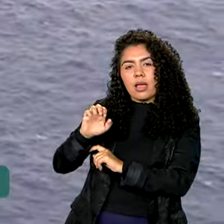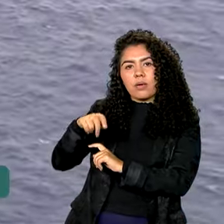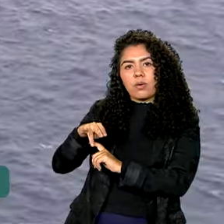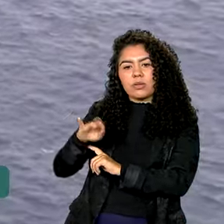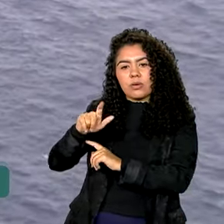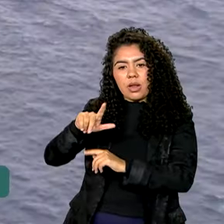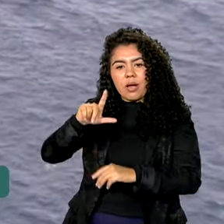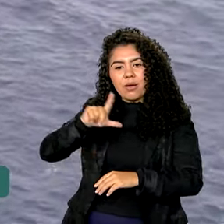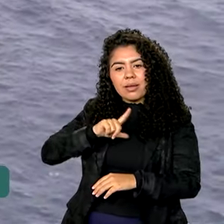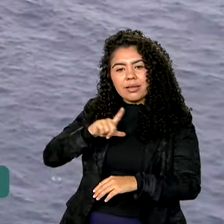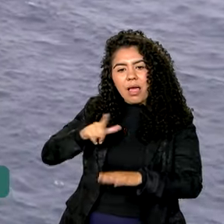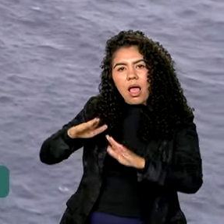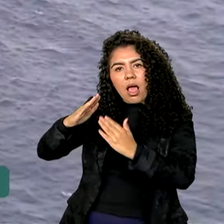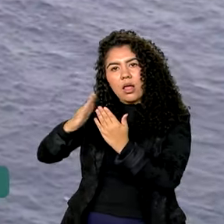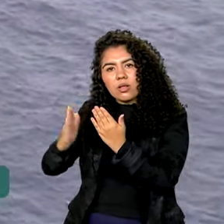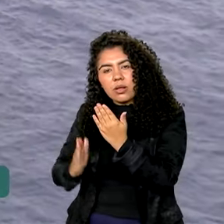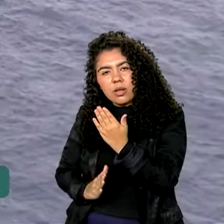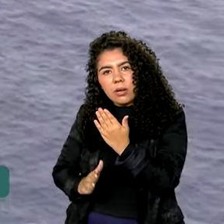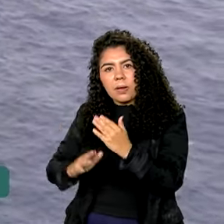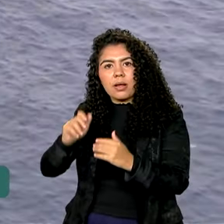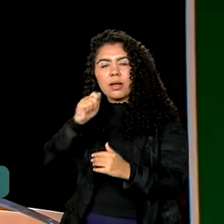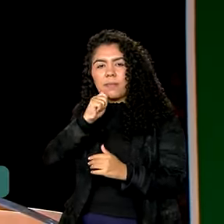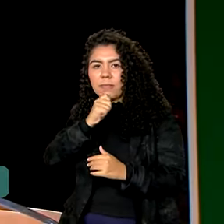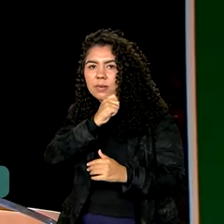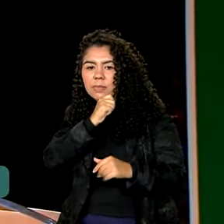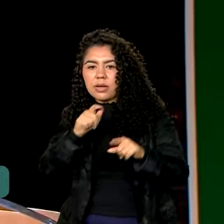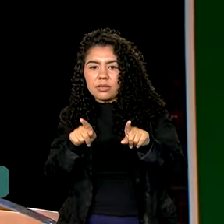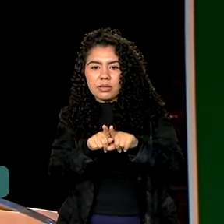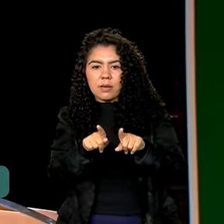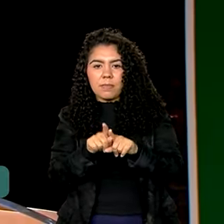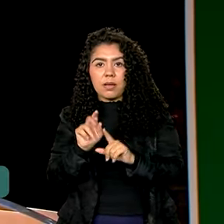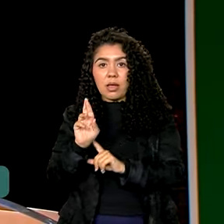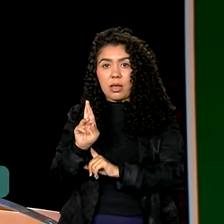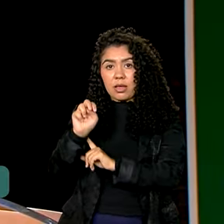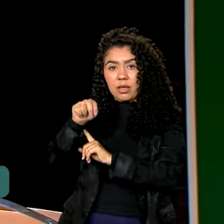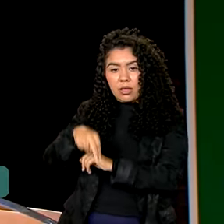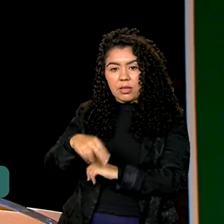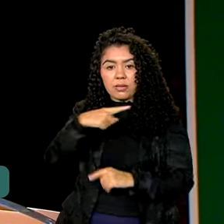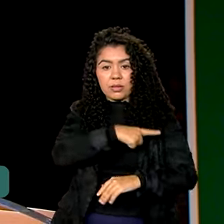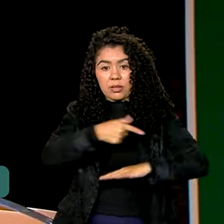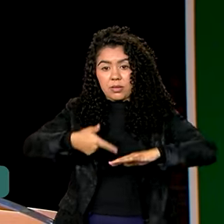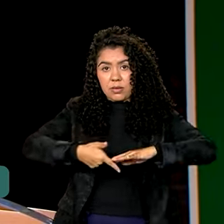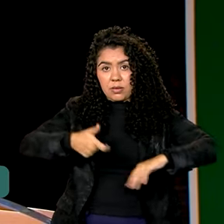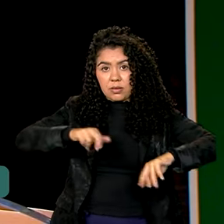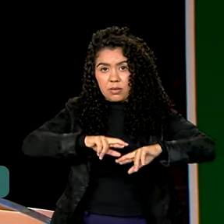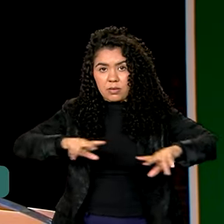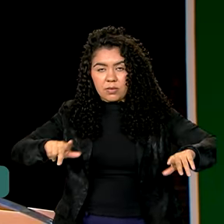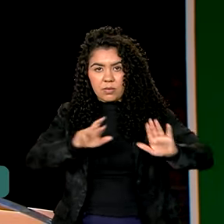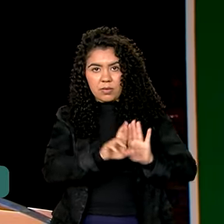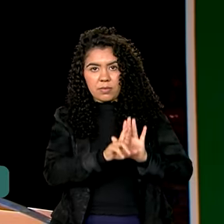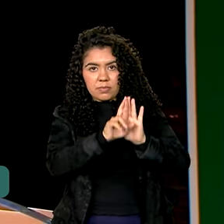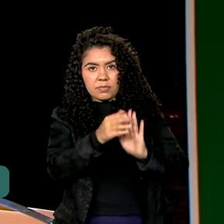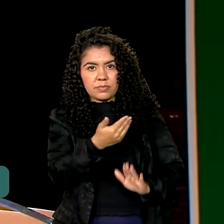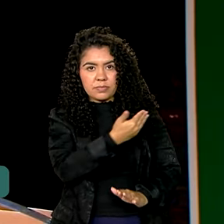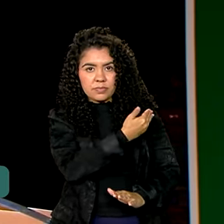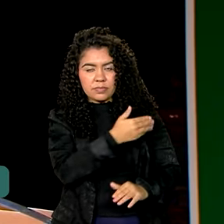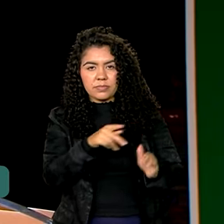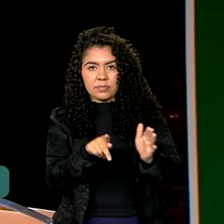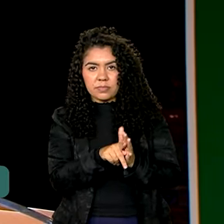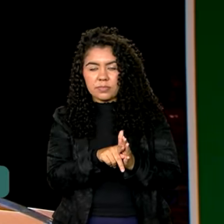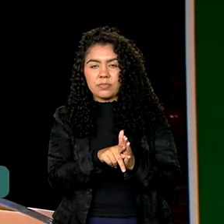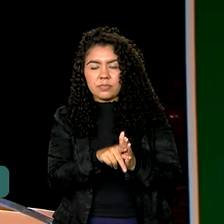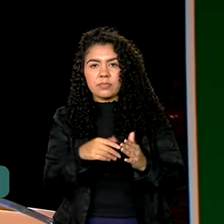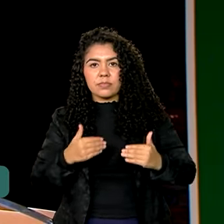litoral do Amapá até o Rio Grande do Norte. Segundo o Ministério de Minas e Energia, riqueza da qual o Brasil